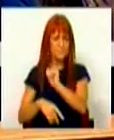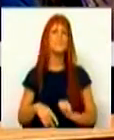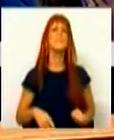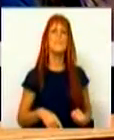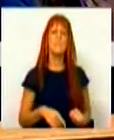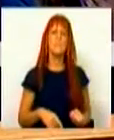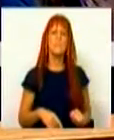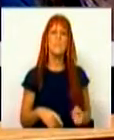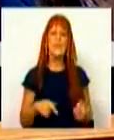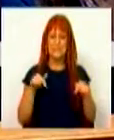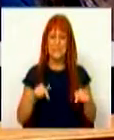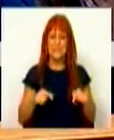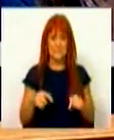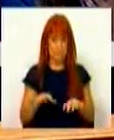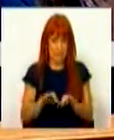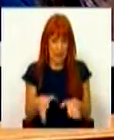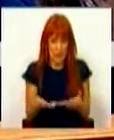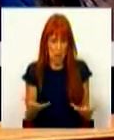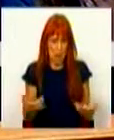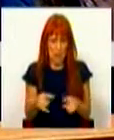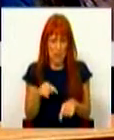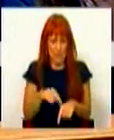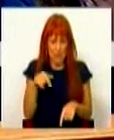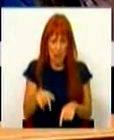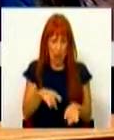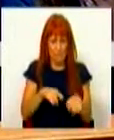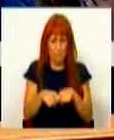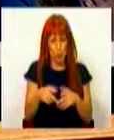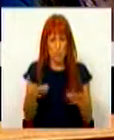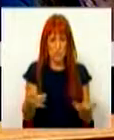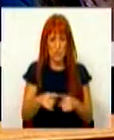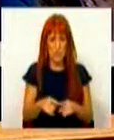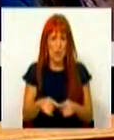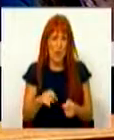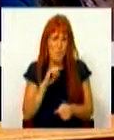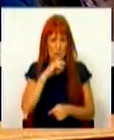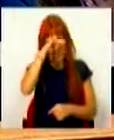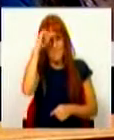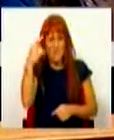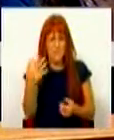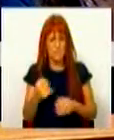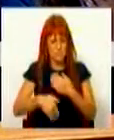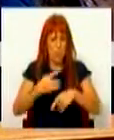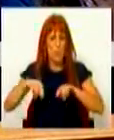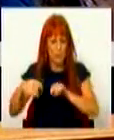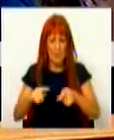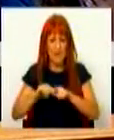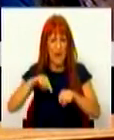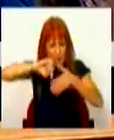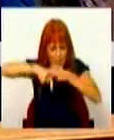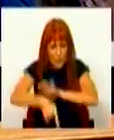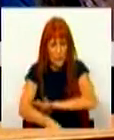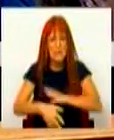nestas circunstâncias, neste momento político, seria talvez difícil levar o debate à